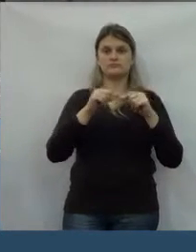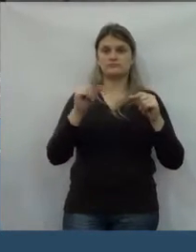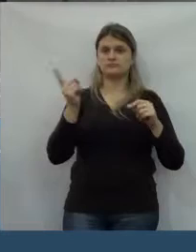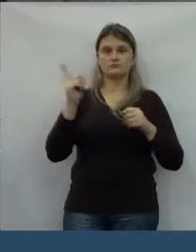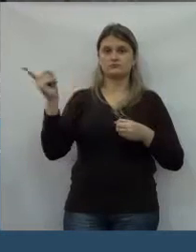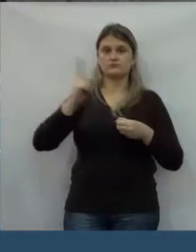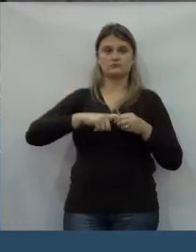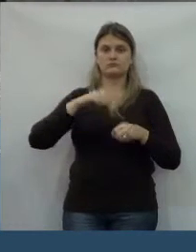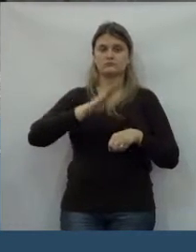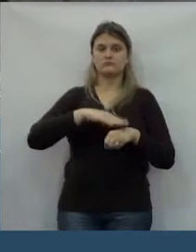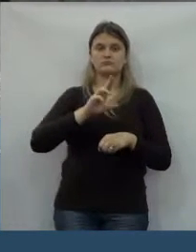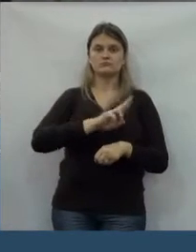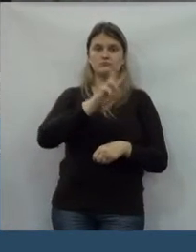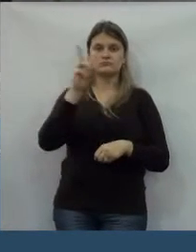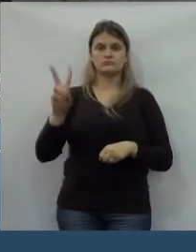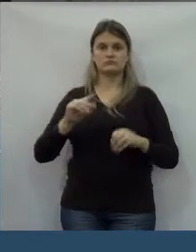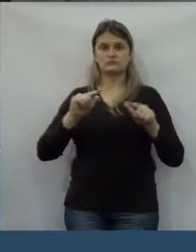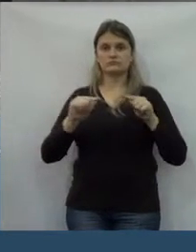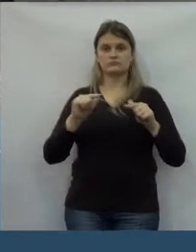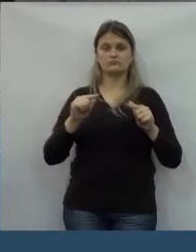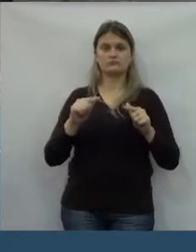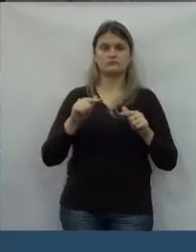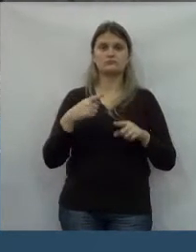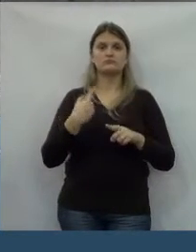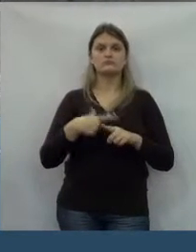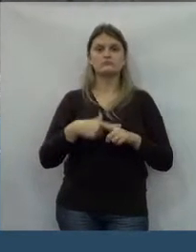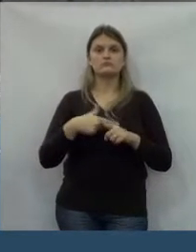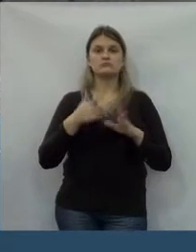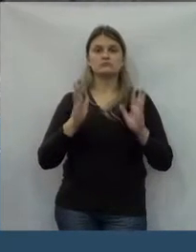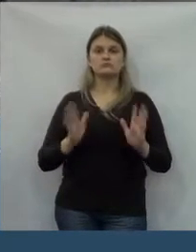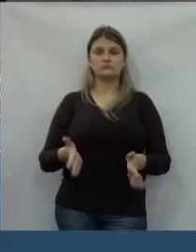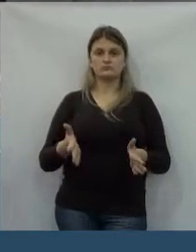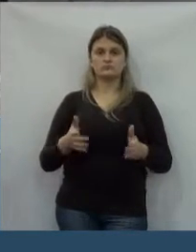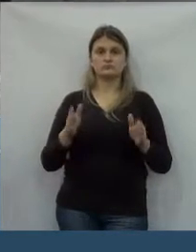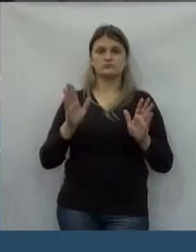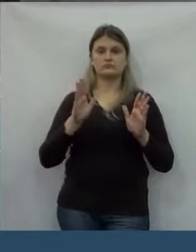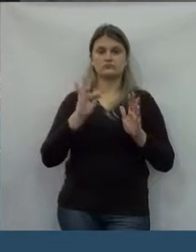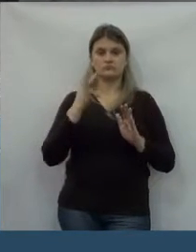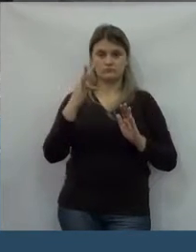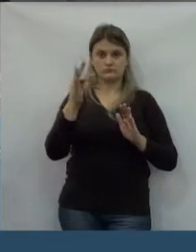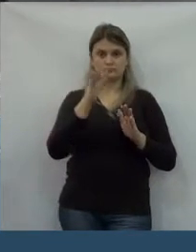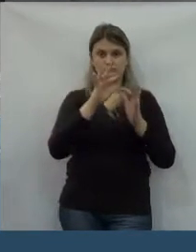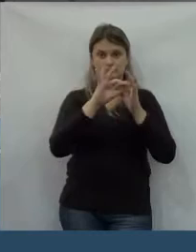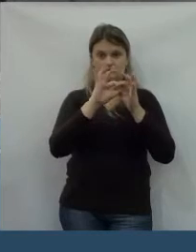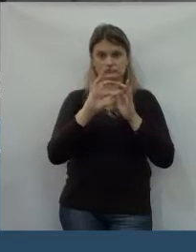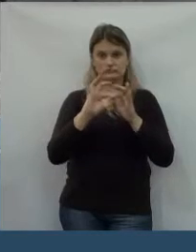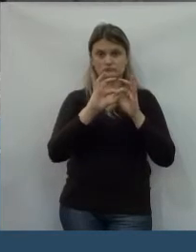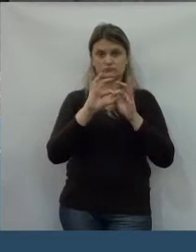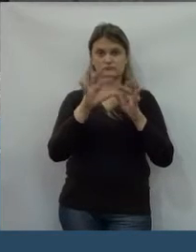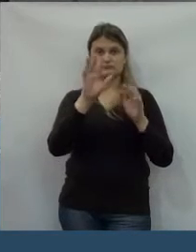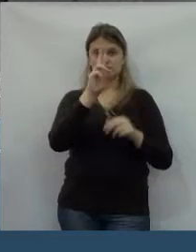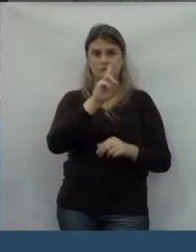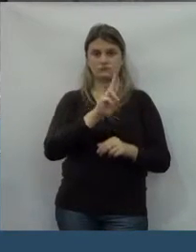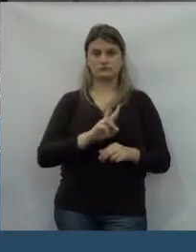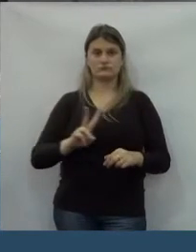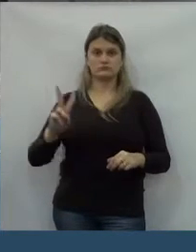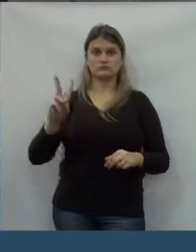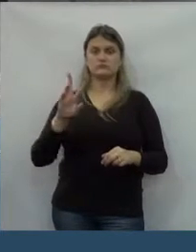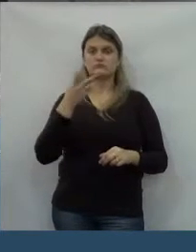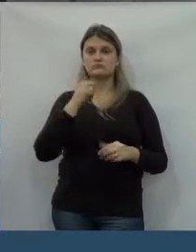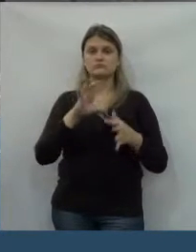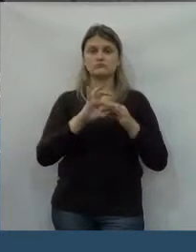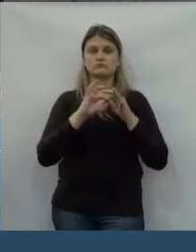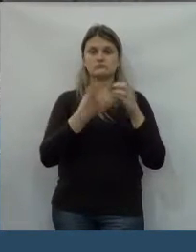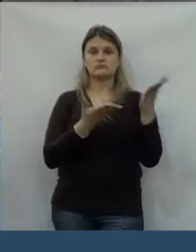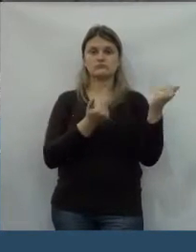com certeza não volta para trabalhar no Nano Vitória. Então, hoje, com a Uniguaçu, com os novos cursos que estamos tendo, nós vamos